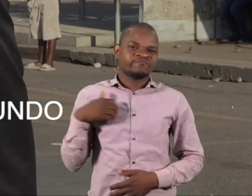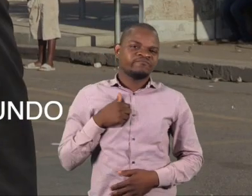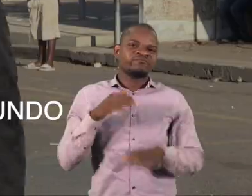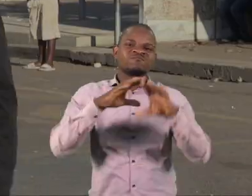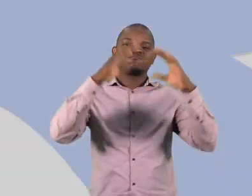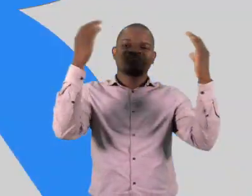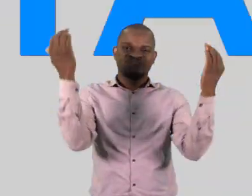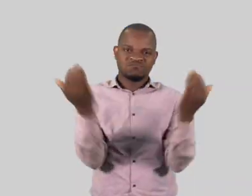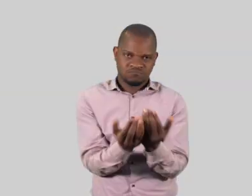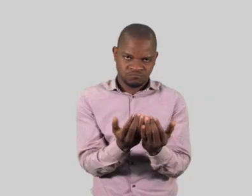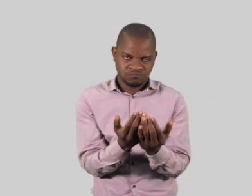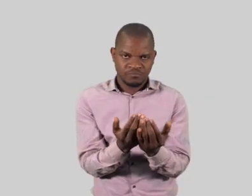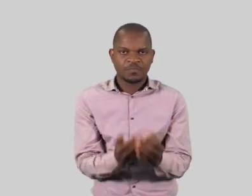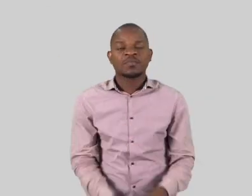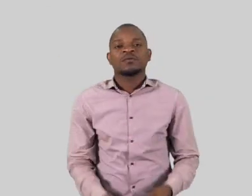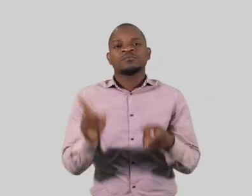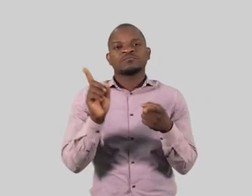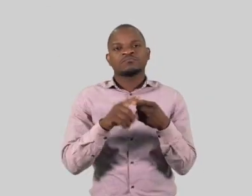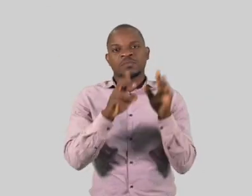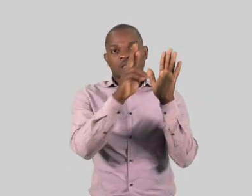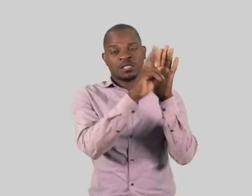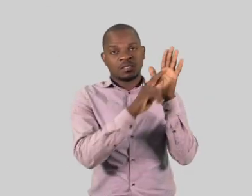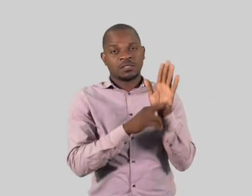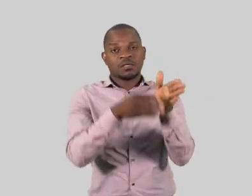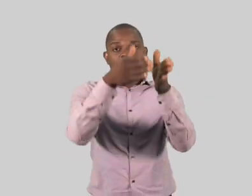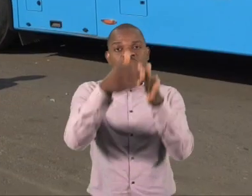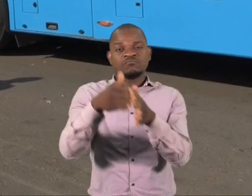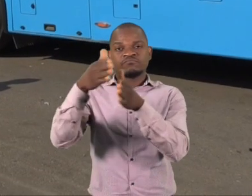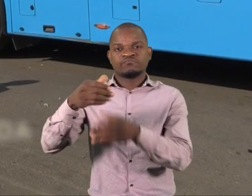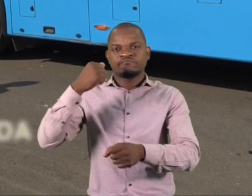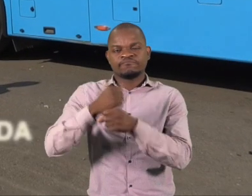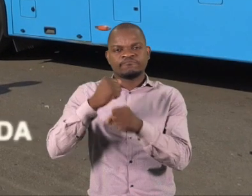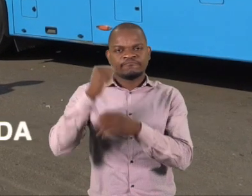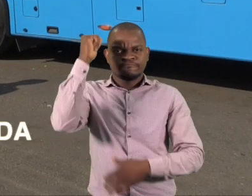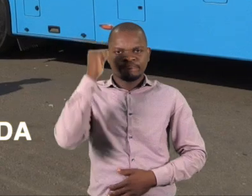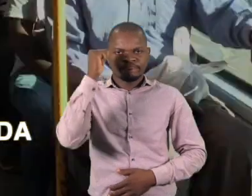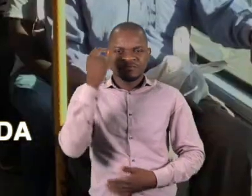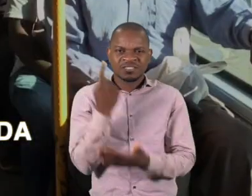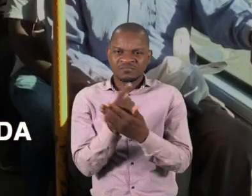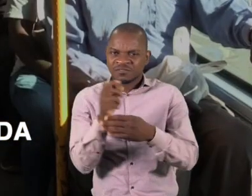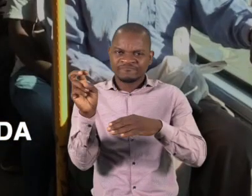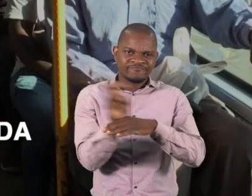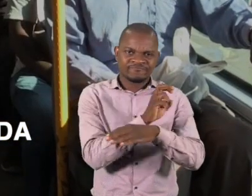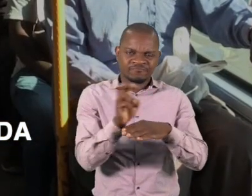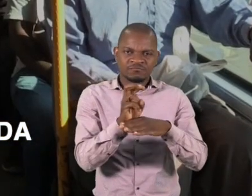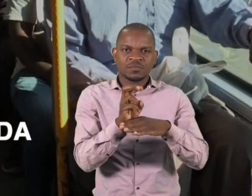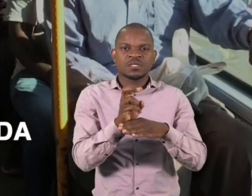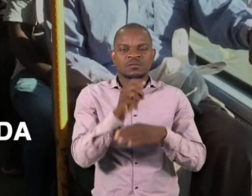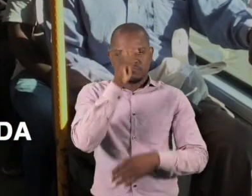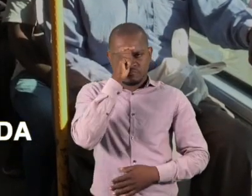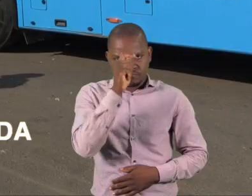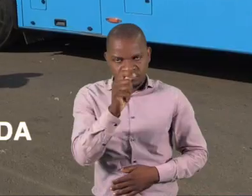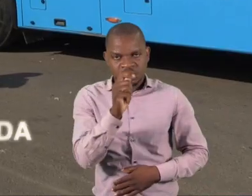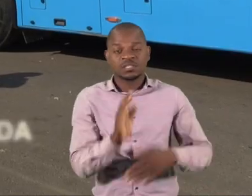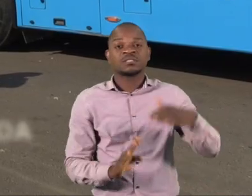pessoas pelo mundo todo. Regras específicas para os transportadores. Os transportadores devem respeitar a lotação recomendada para